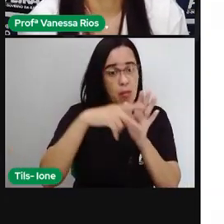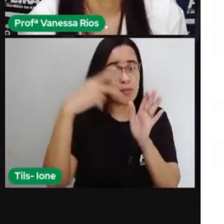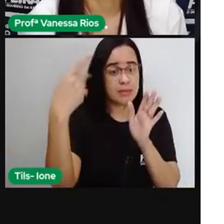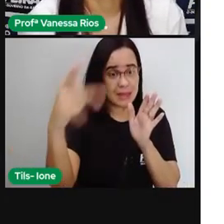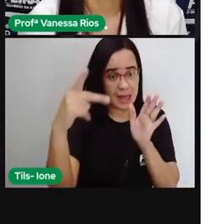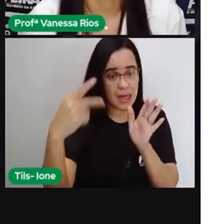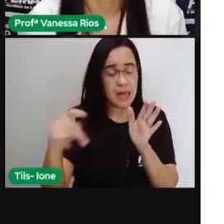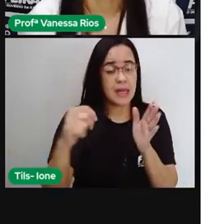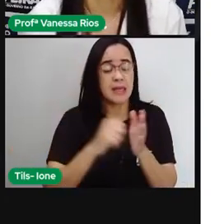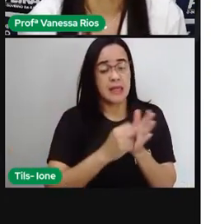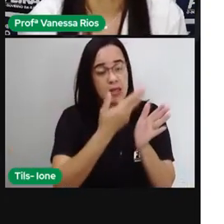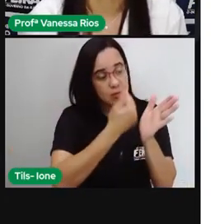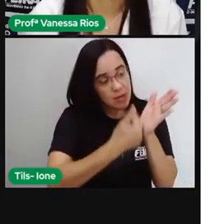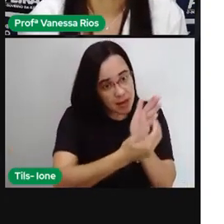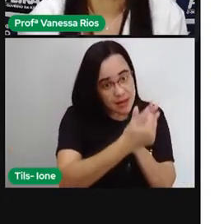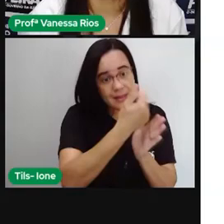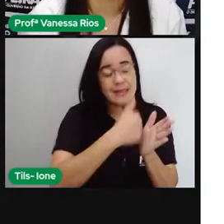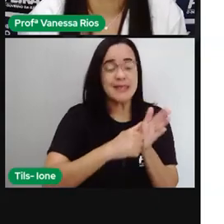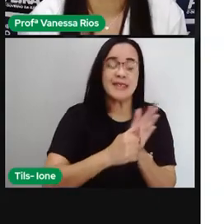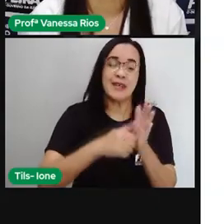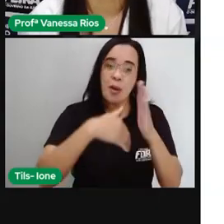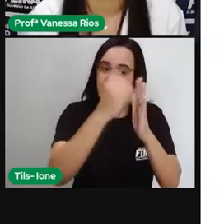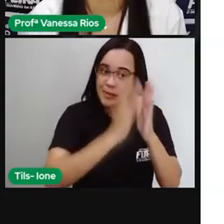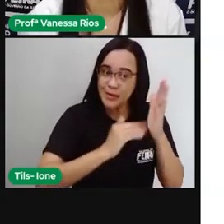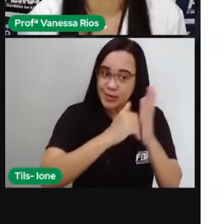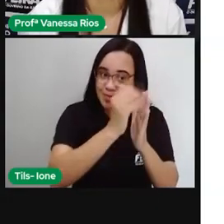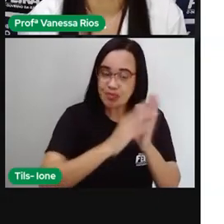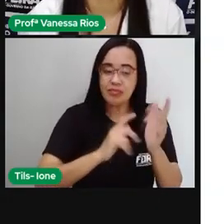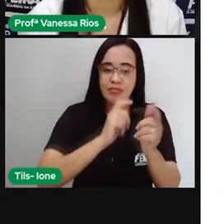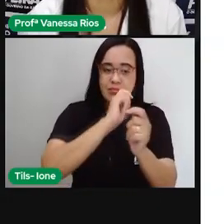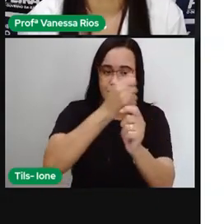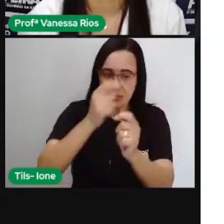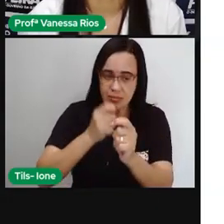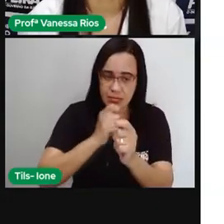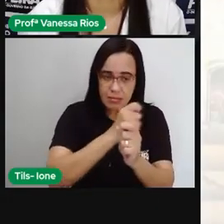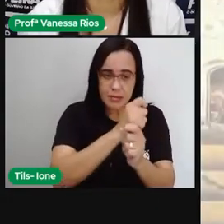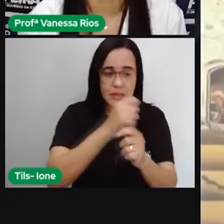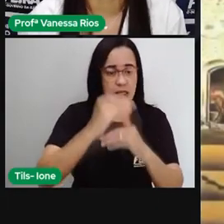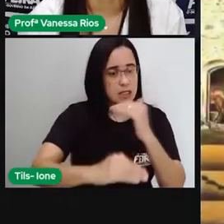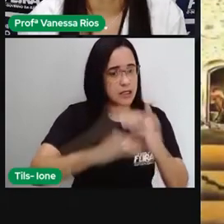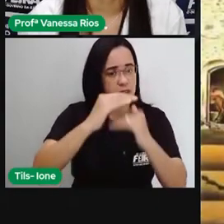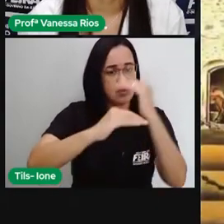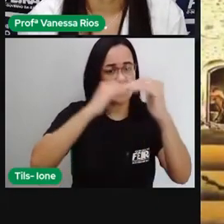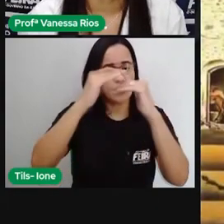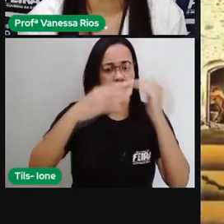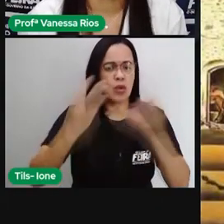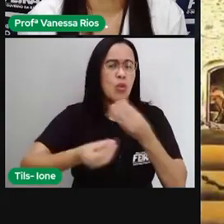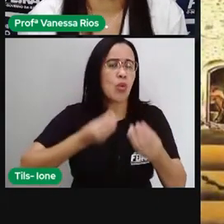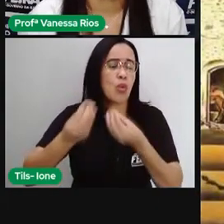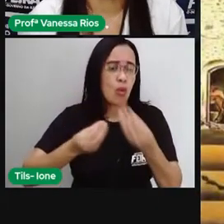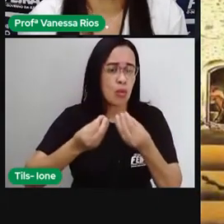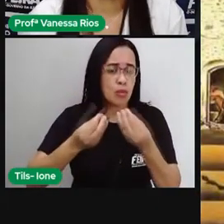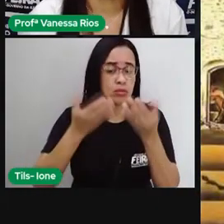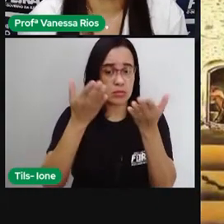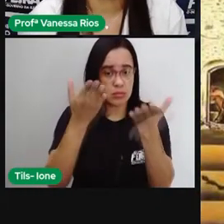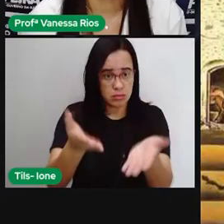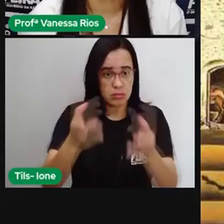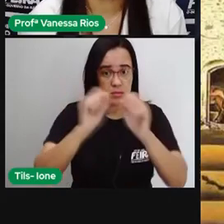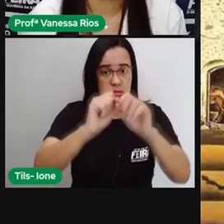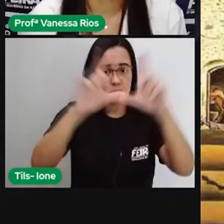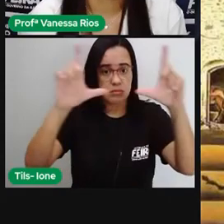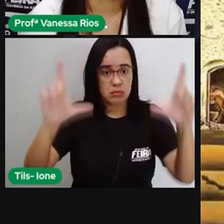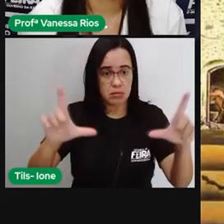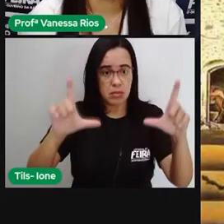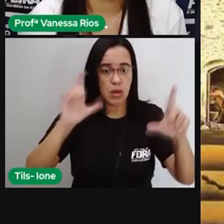perceber através aí de algumas das pinturas que Miró desenvolveu. Então, vamos lá. essa tela aqui, ó, se